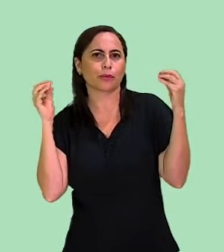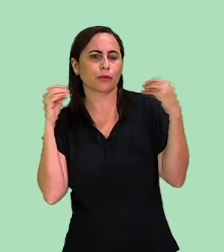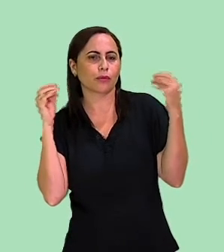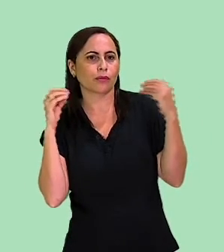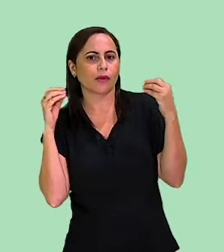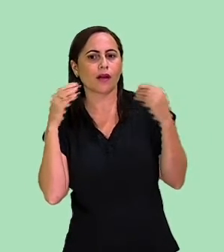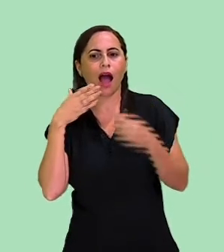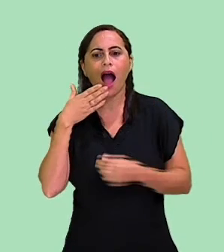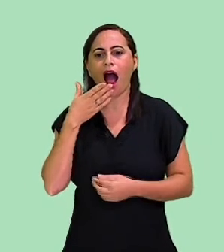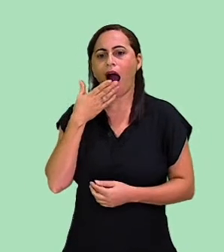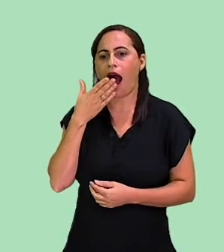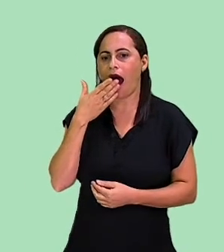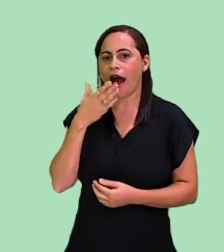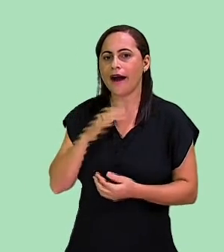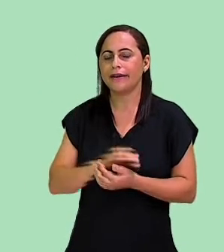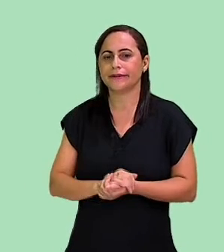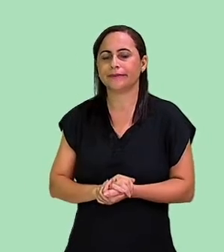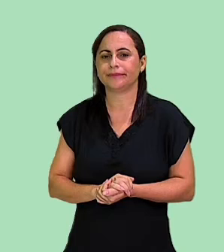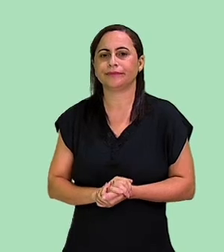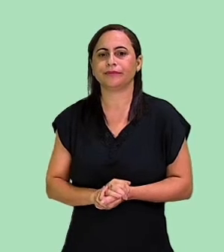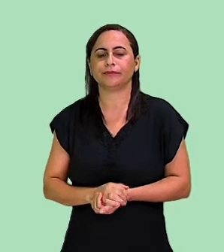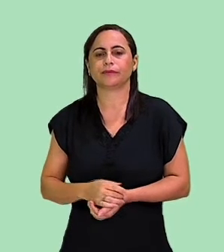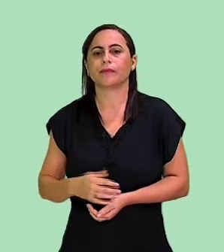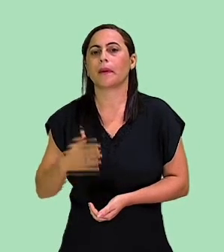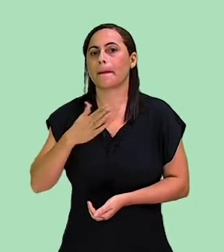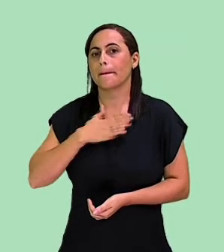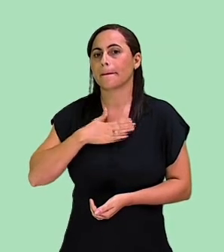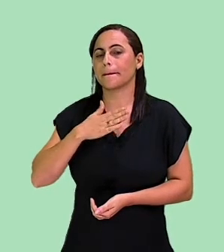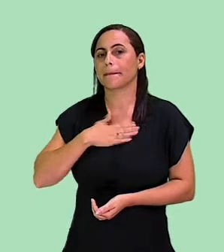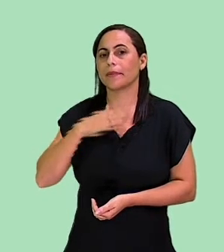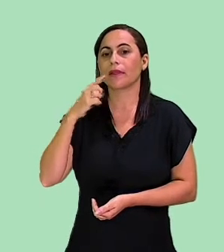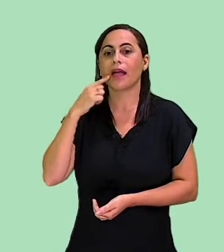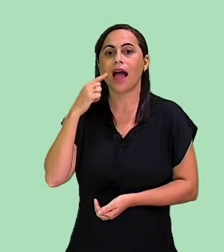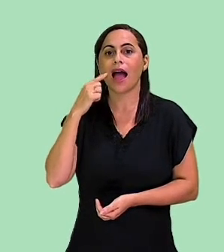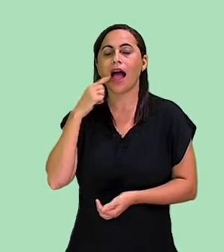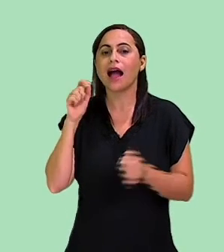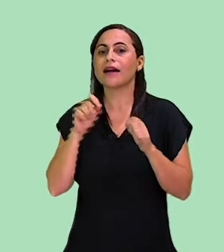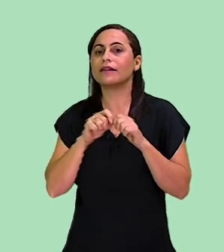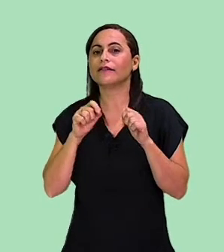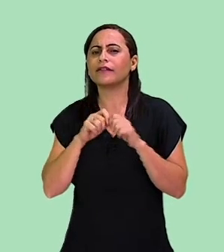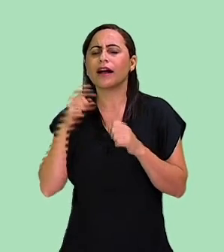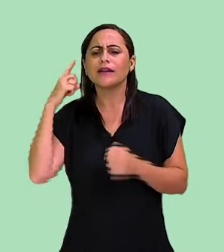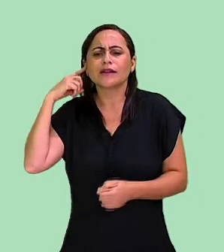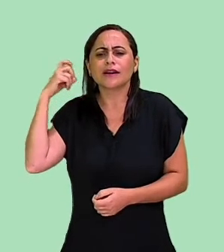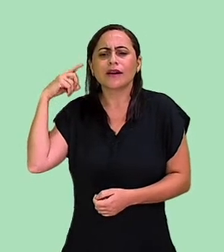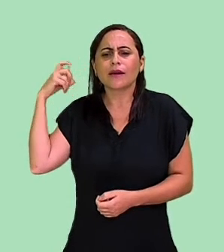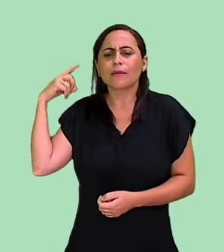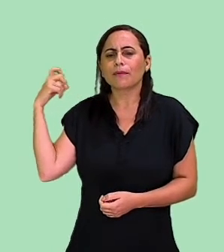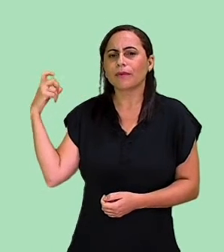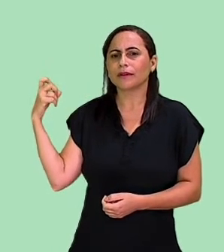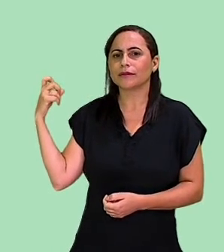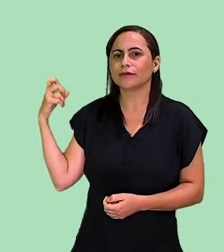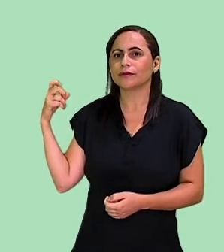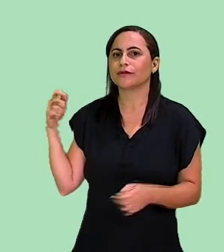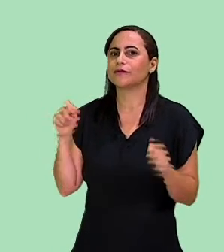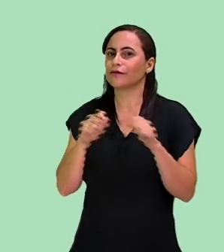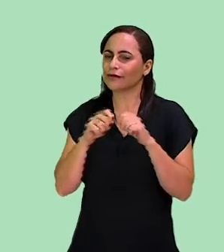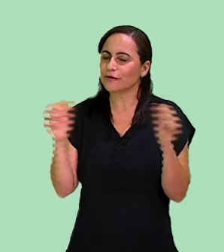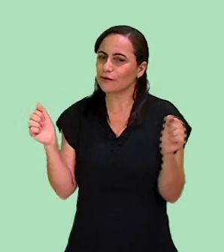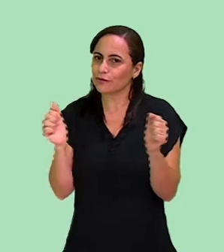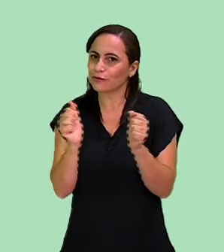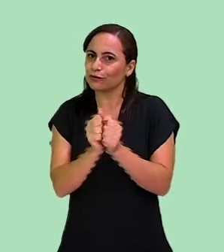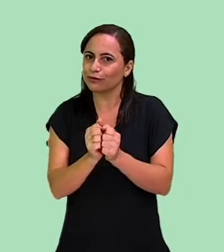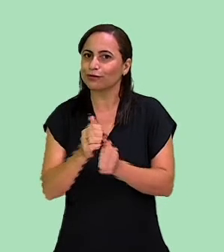vamos começar. Com a minha boca vou fazendo sons. Façam bem juntos